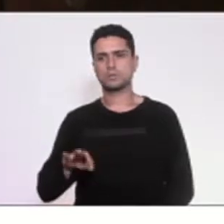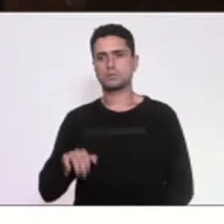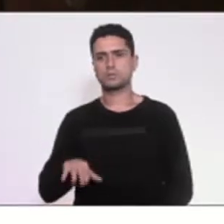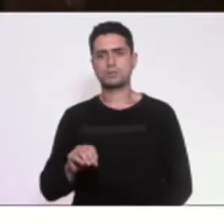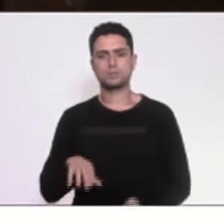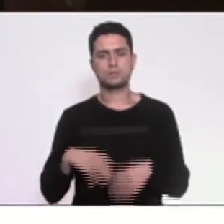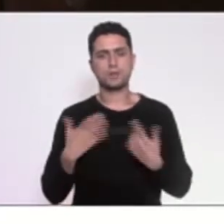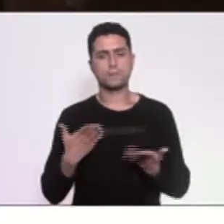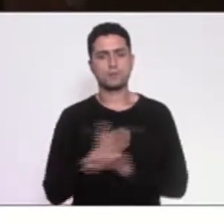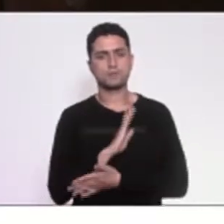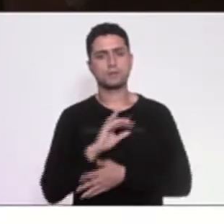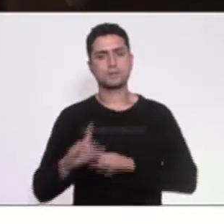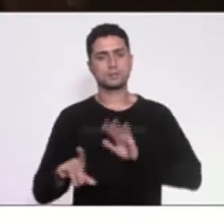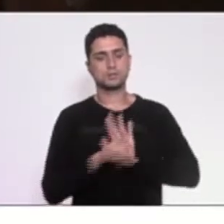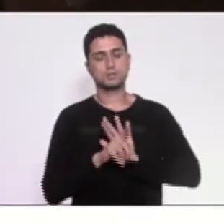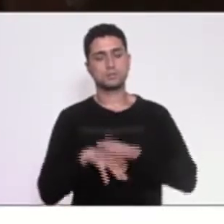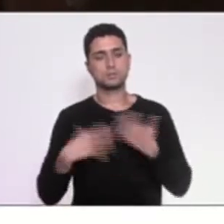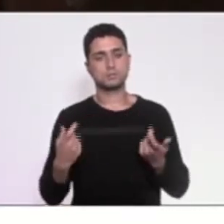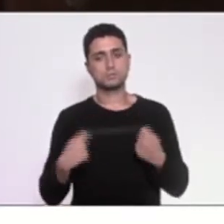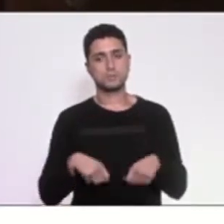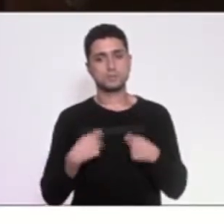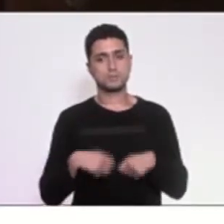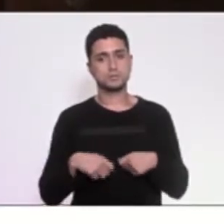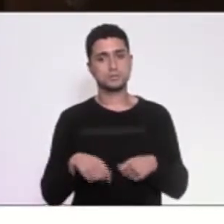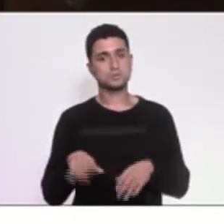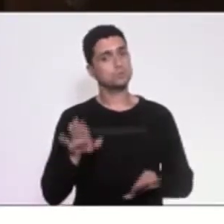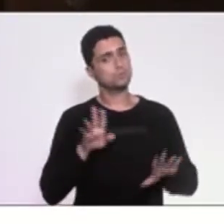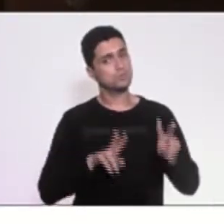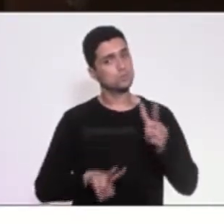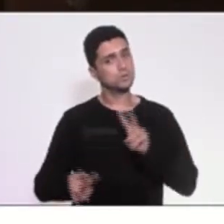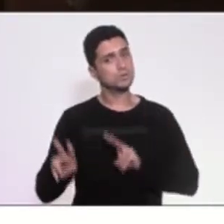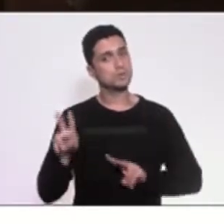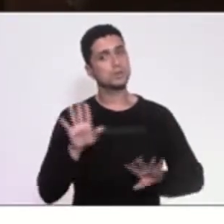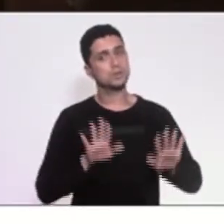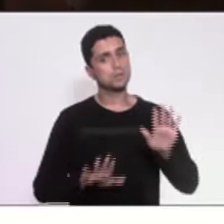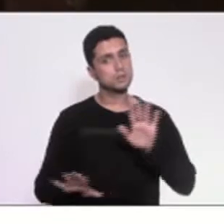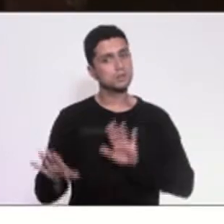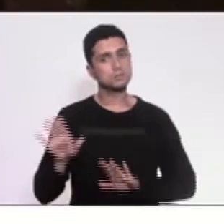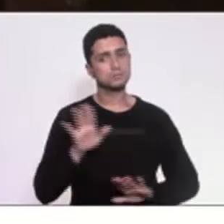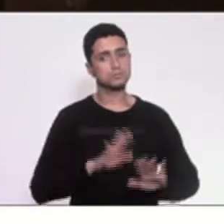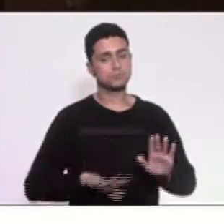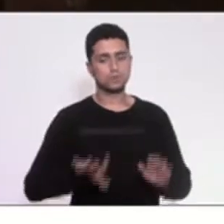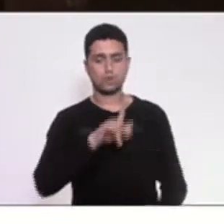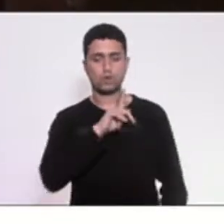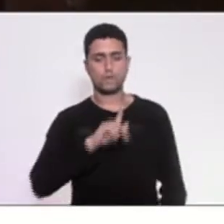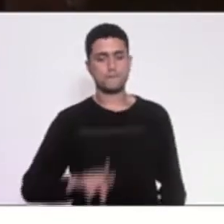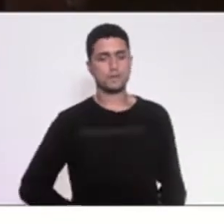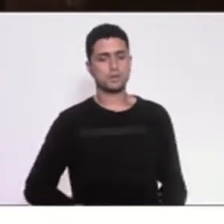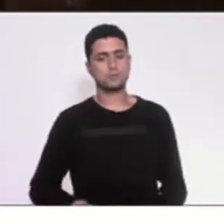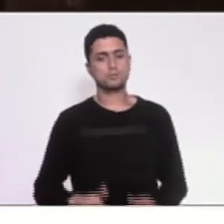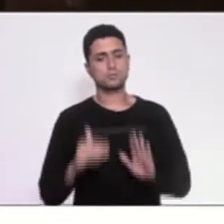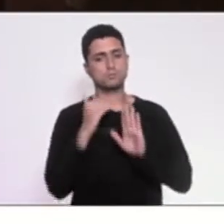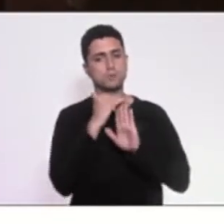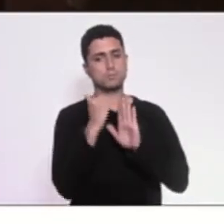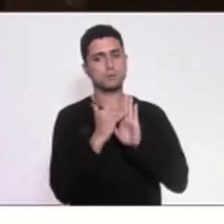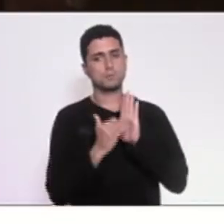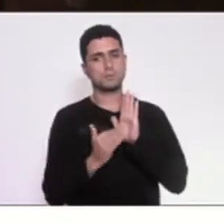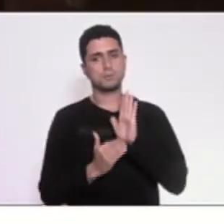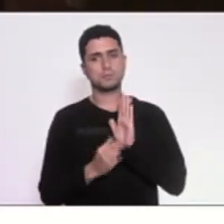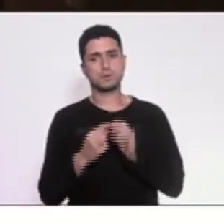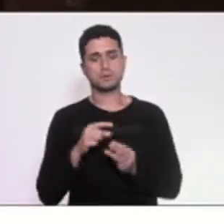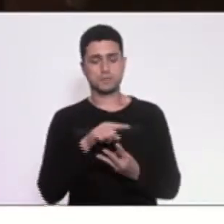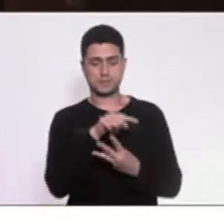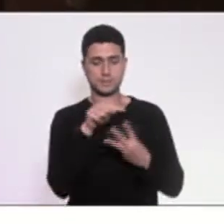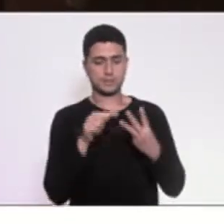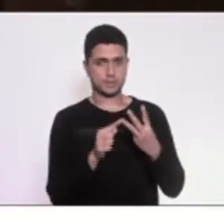aprovada esta lei, é preciso cuidar das instâncias, das instâncias de governança da região metropolitana, que são pelo menos três,